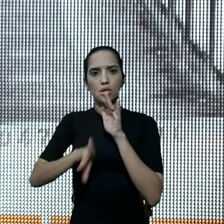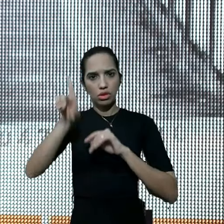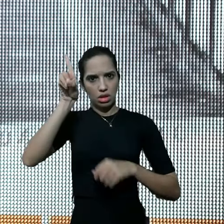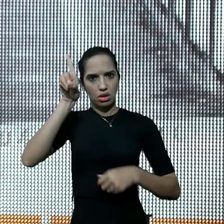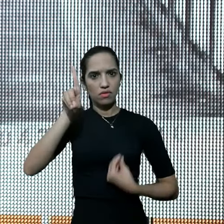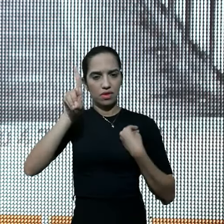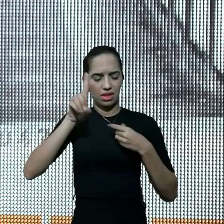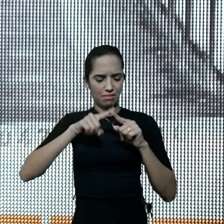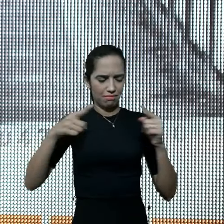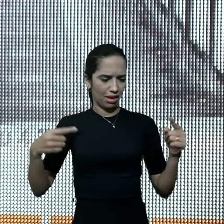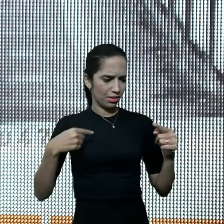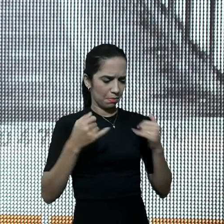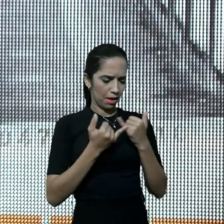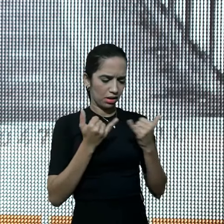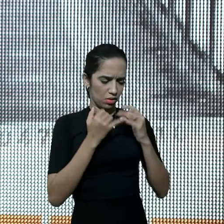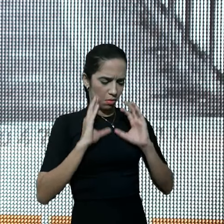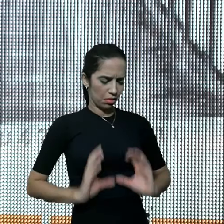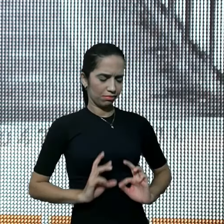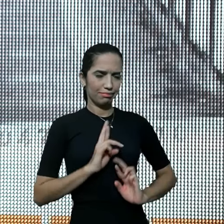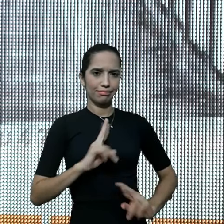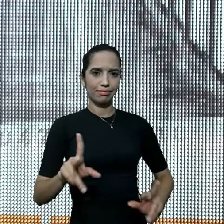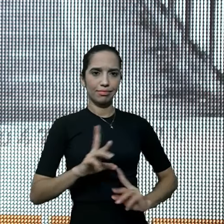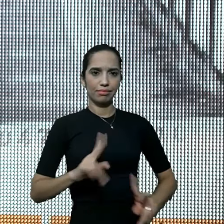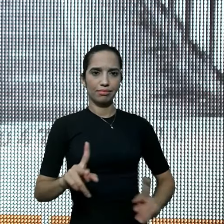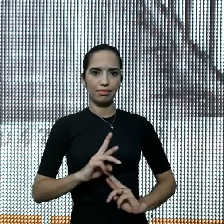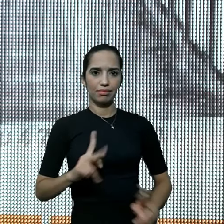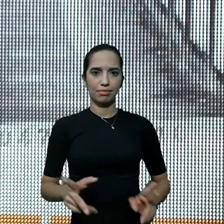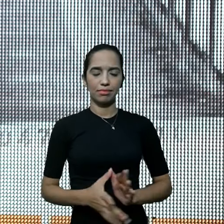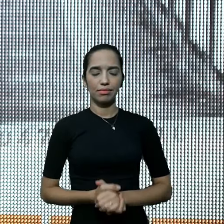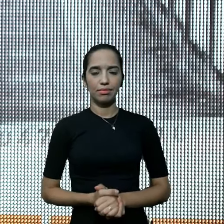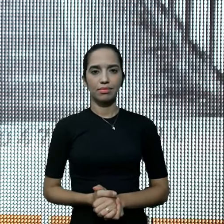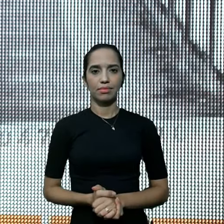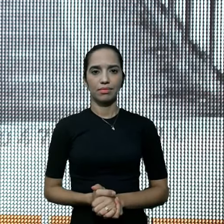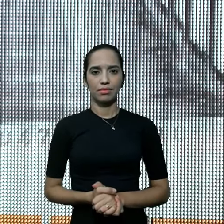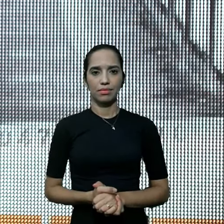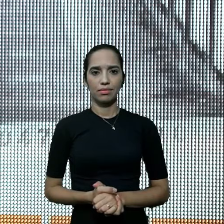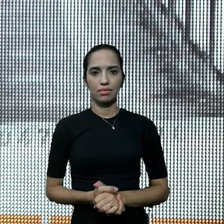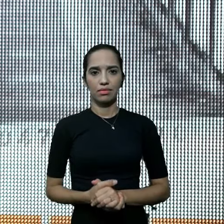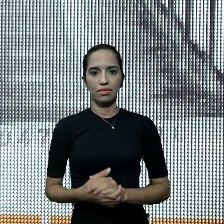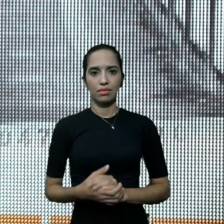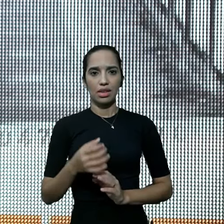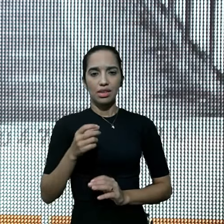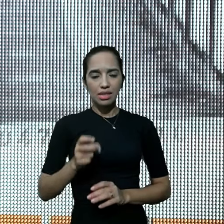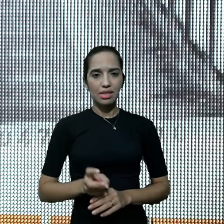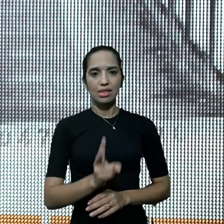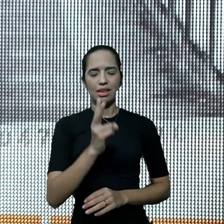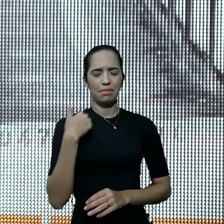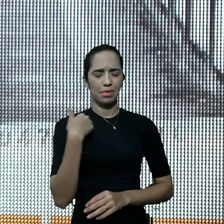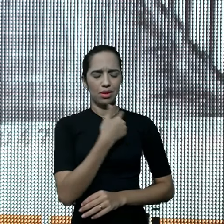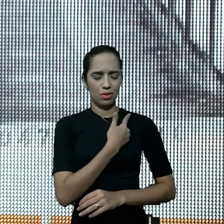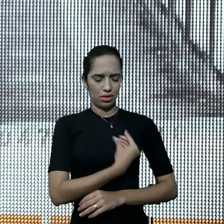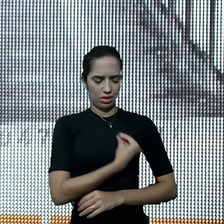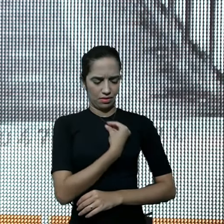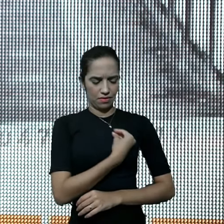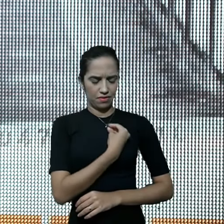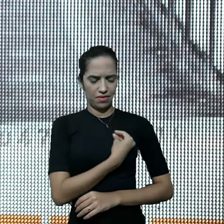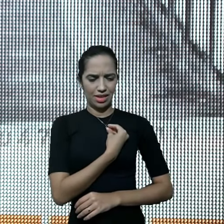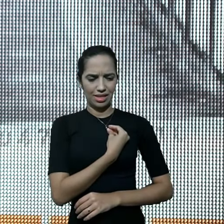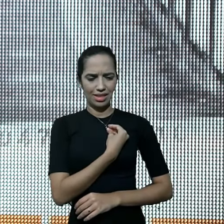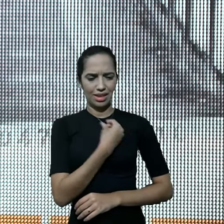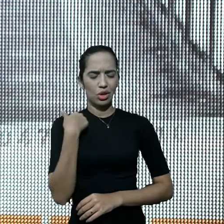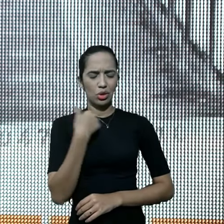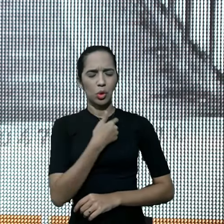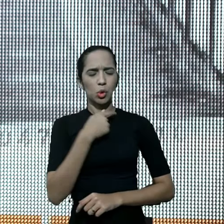se comporta nesse mundo, a nossa existência, nunca foi tão questionada, a nossa